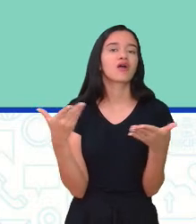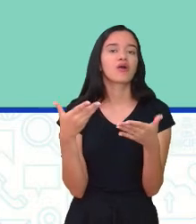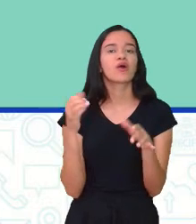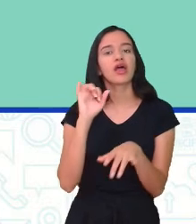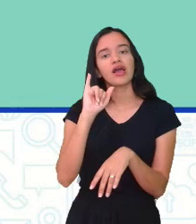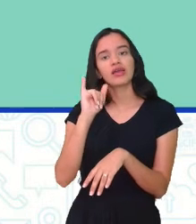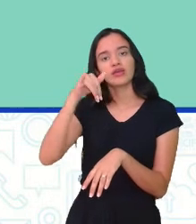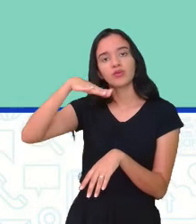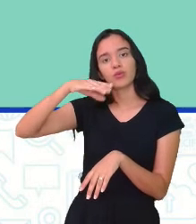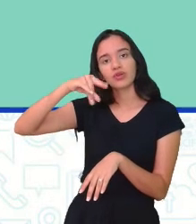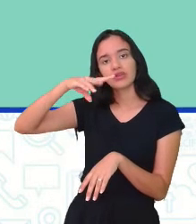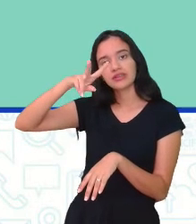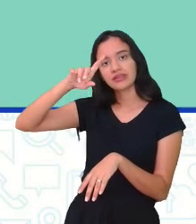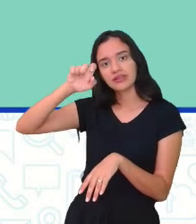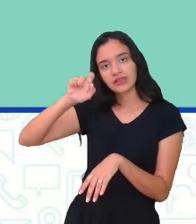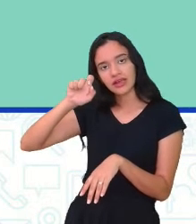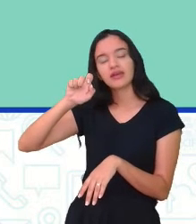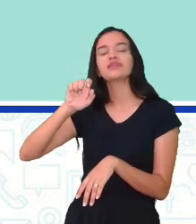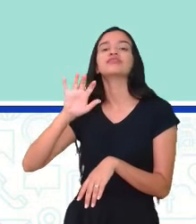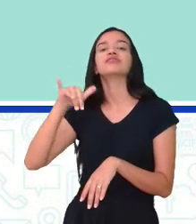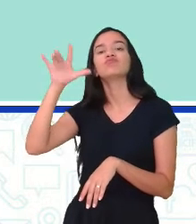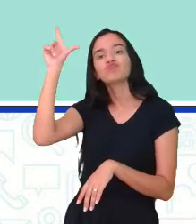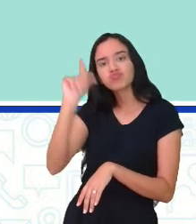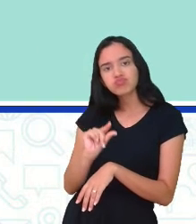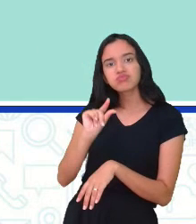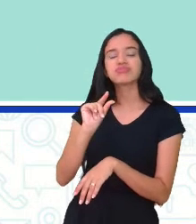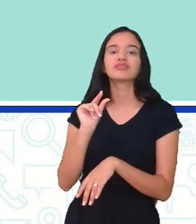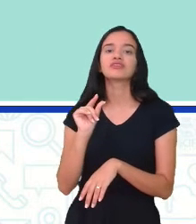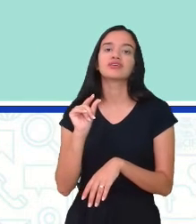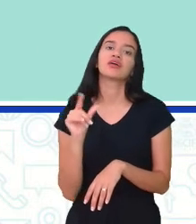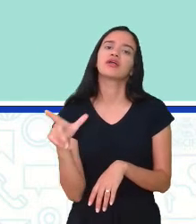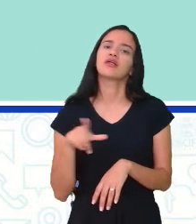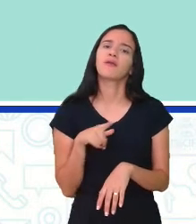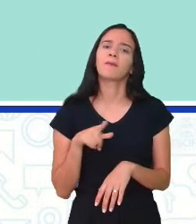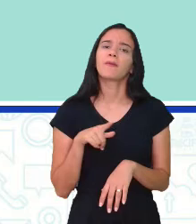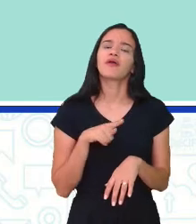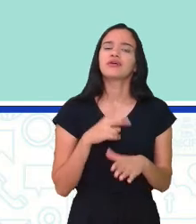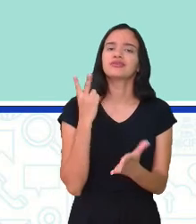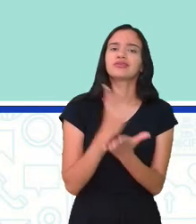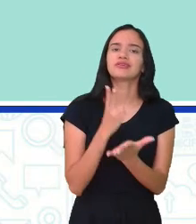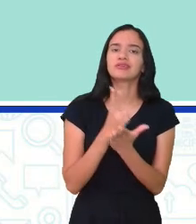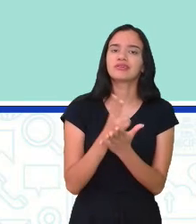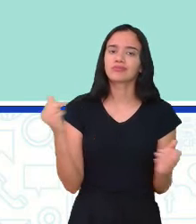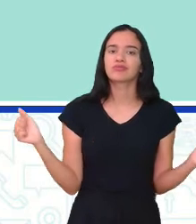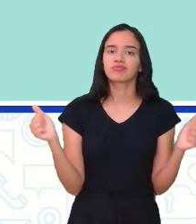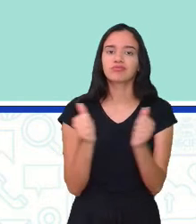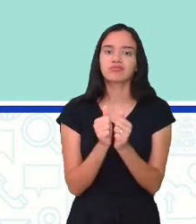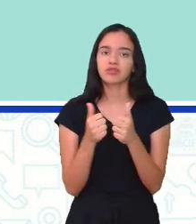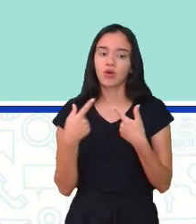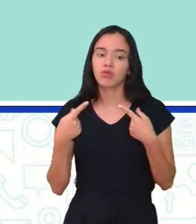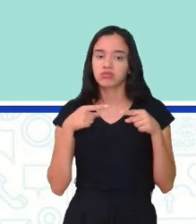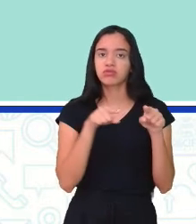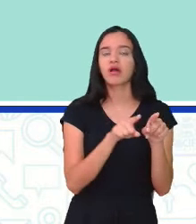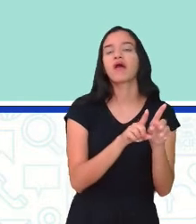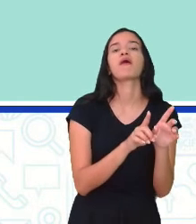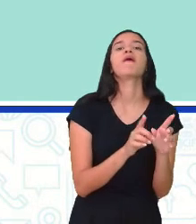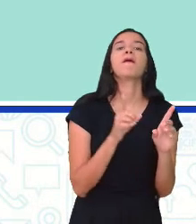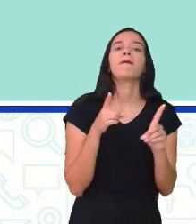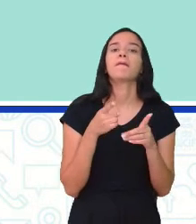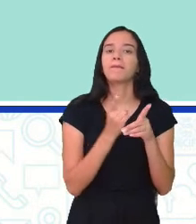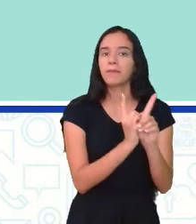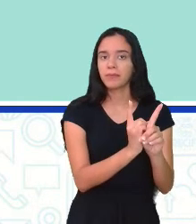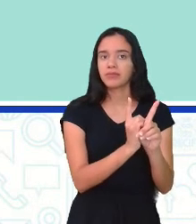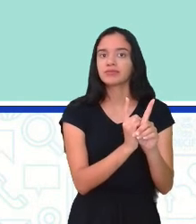baixa então a cada doença quem é portador desse vírus tem que ser sempre acompanhado porque a imunidade é